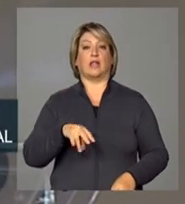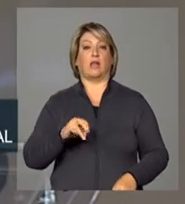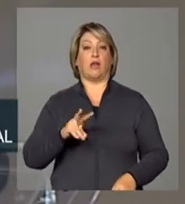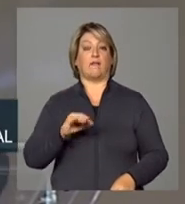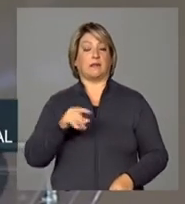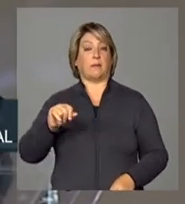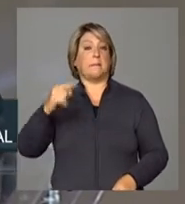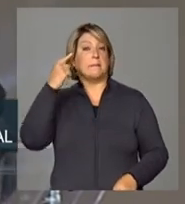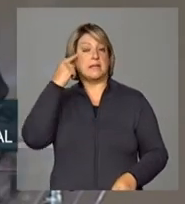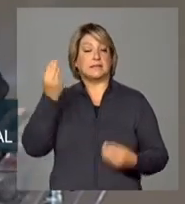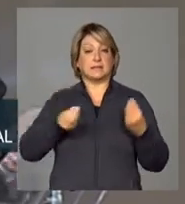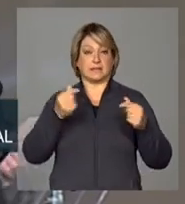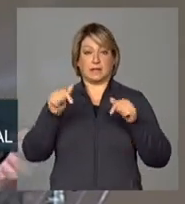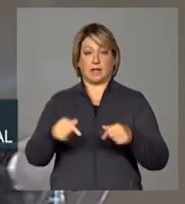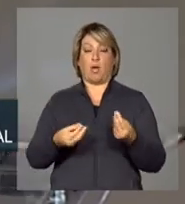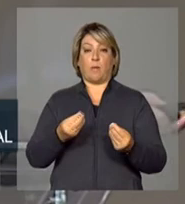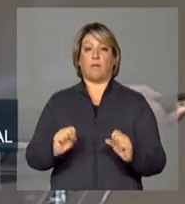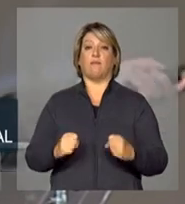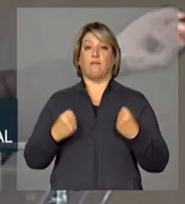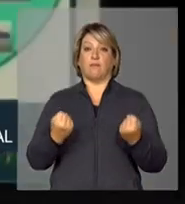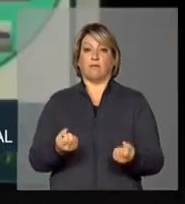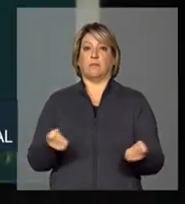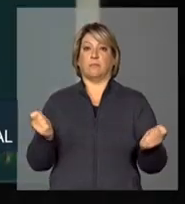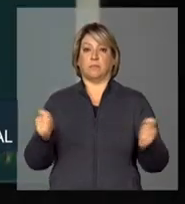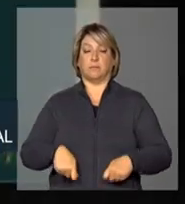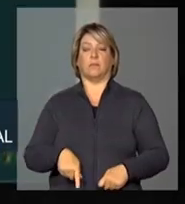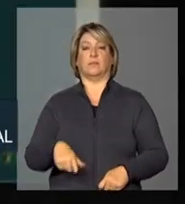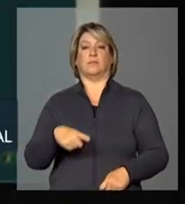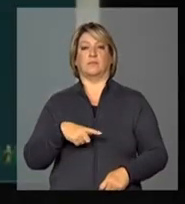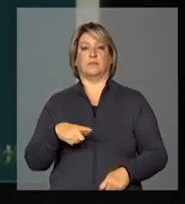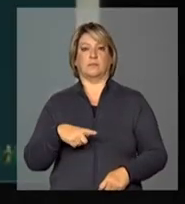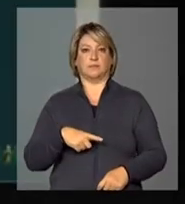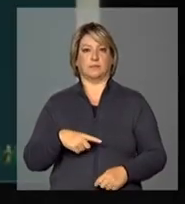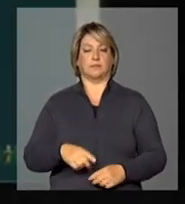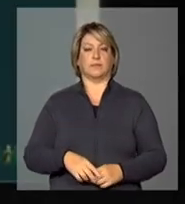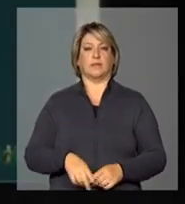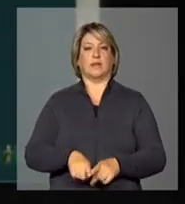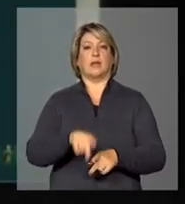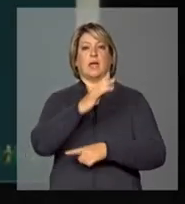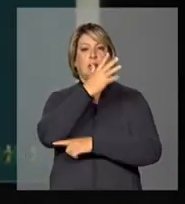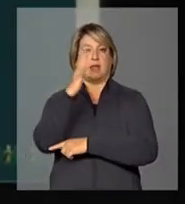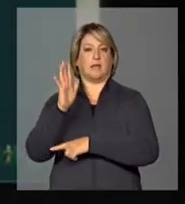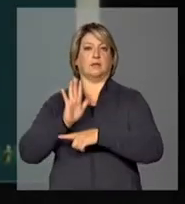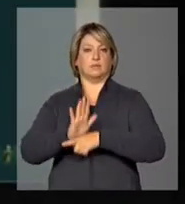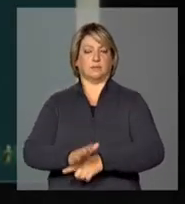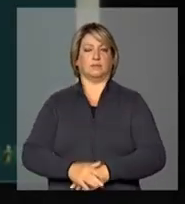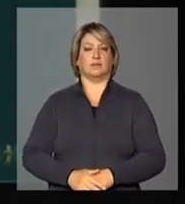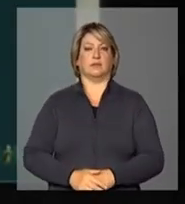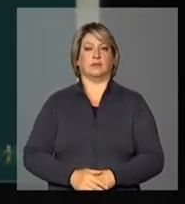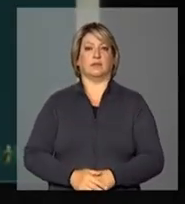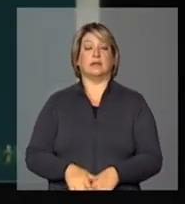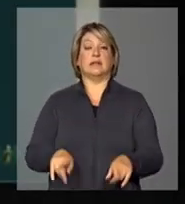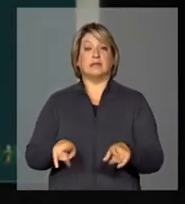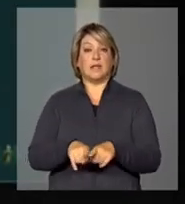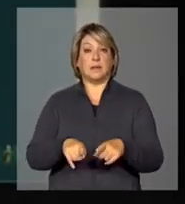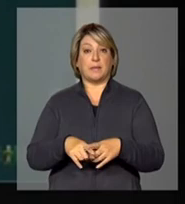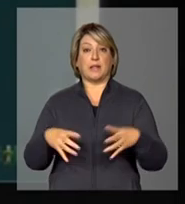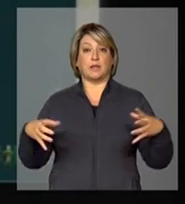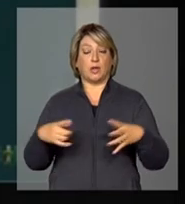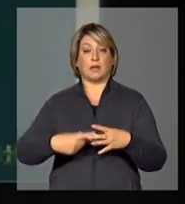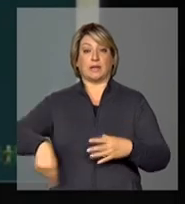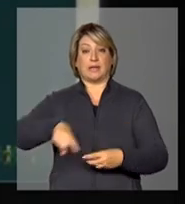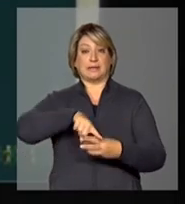ser pensada aqui, com um forte componente também ambiental. Em torno desses três grandes